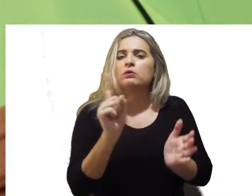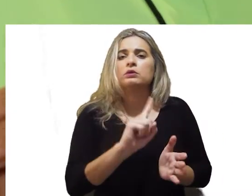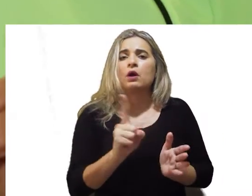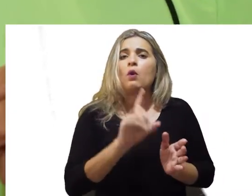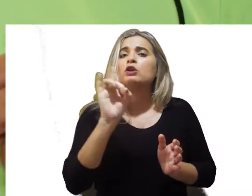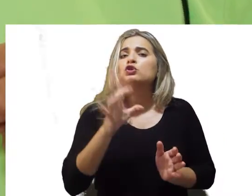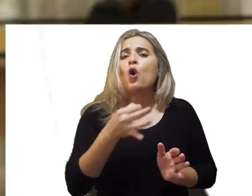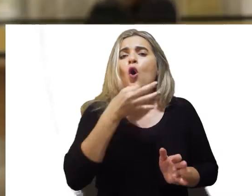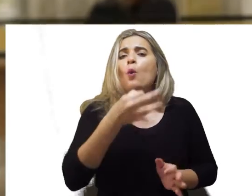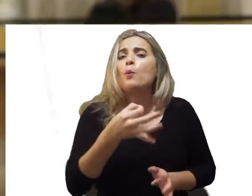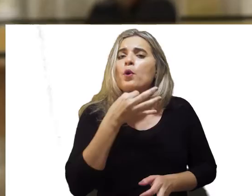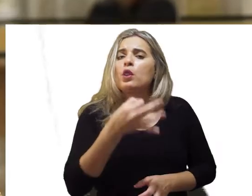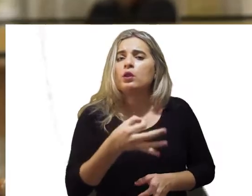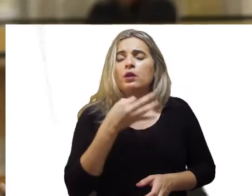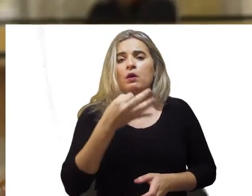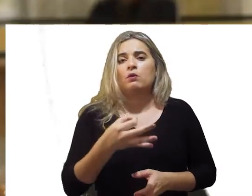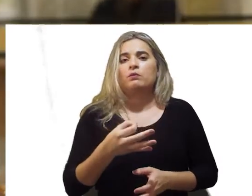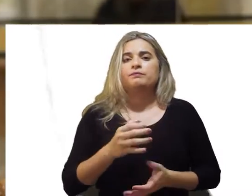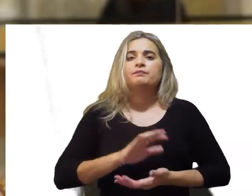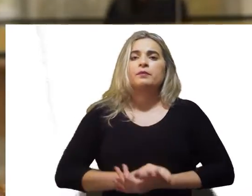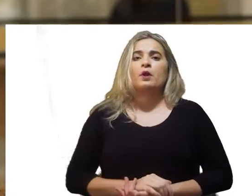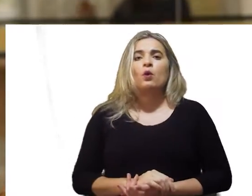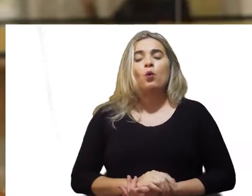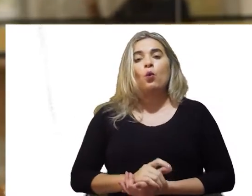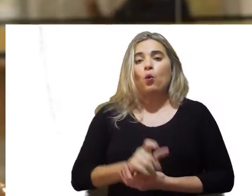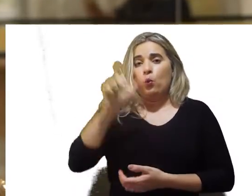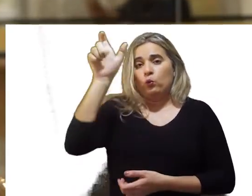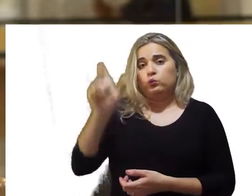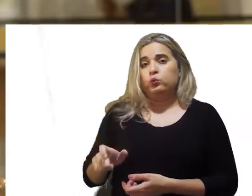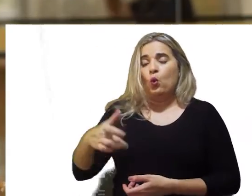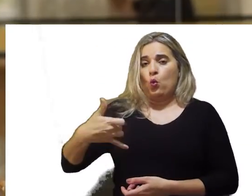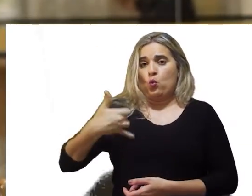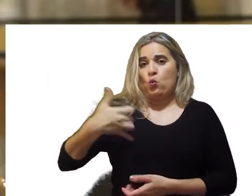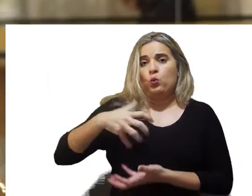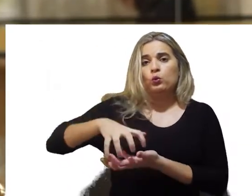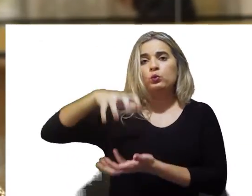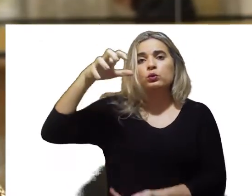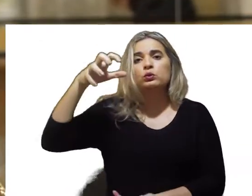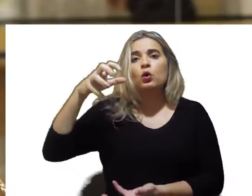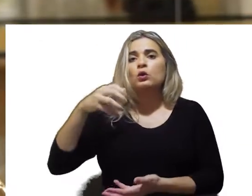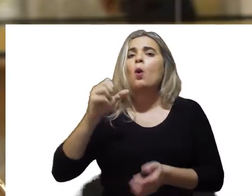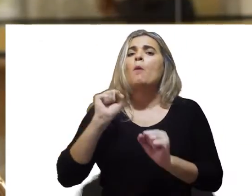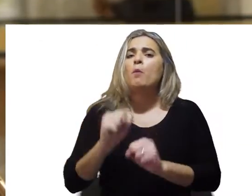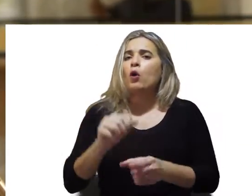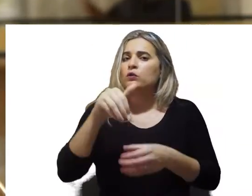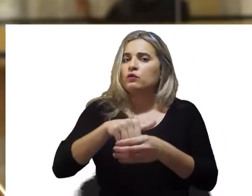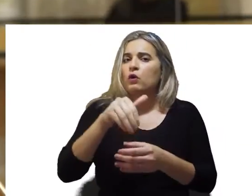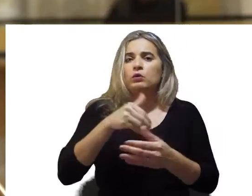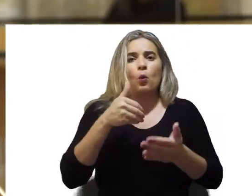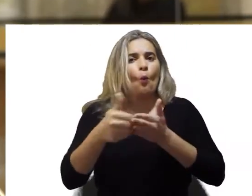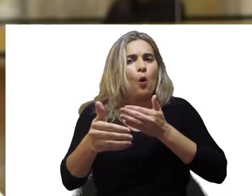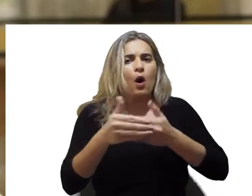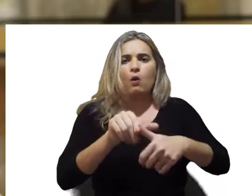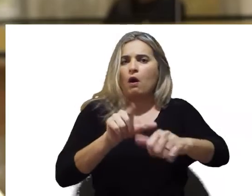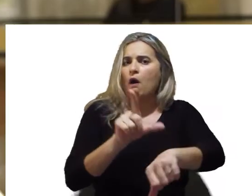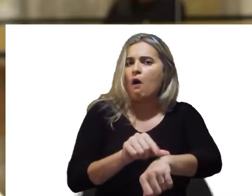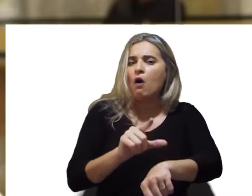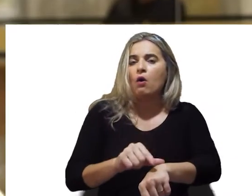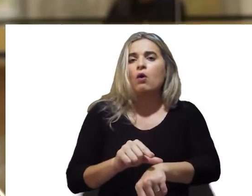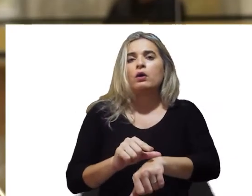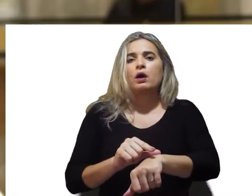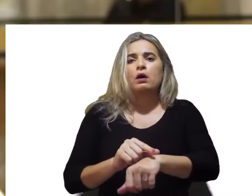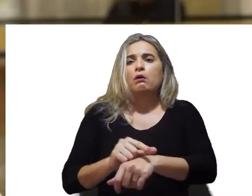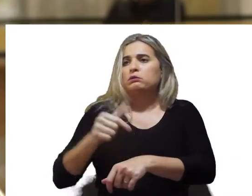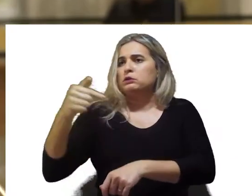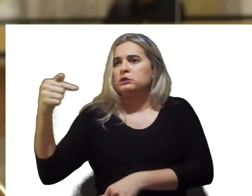não é obrigatório. Eles podem votar em qualquer horário que ele achar conveniente. As sessões vão funcionar de 7 da manhã às 17